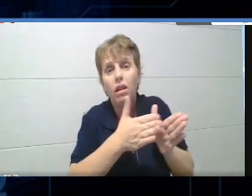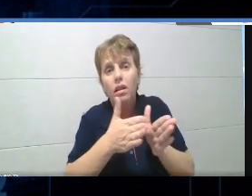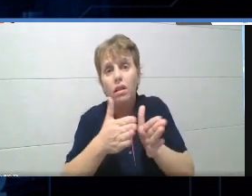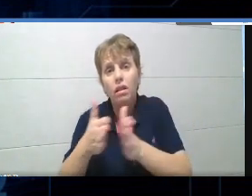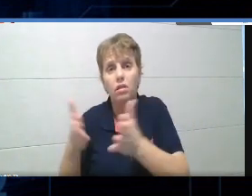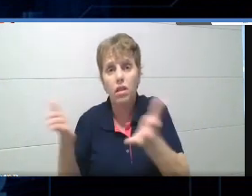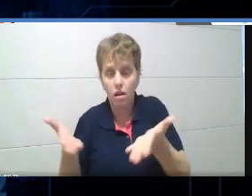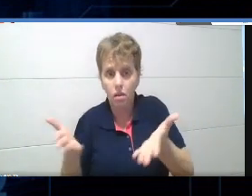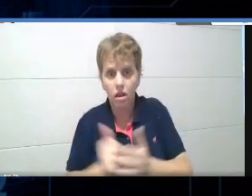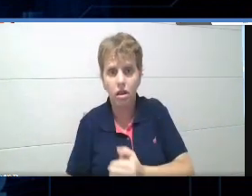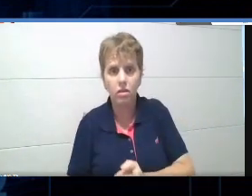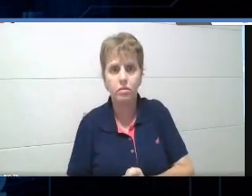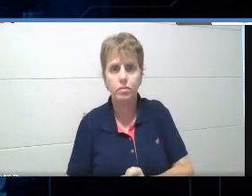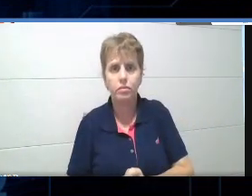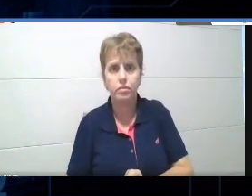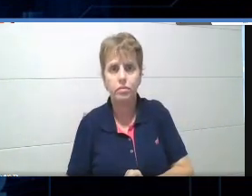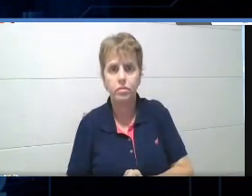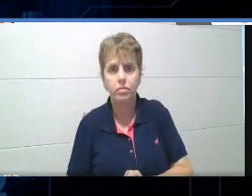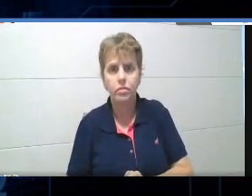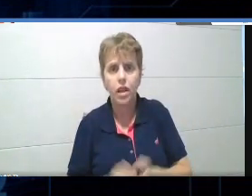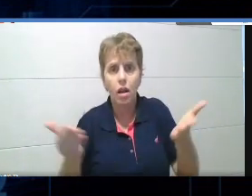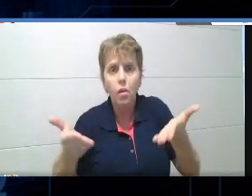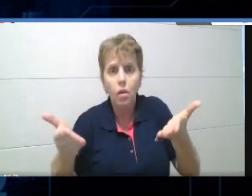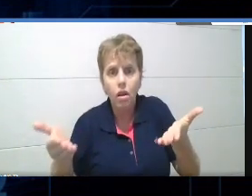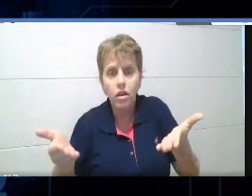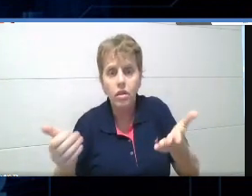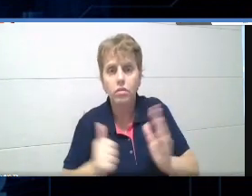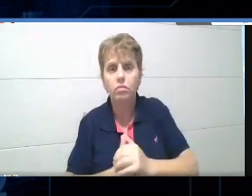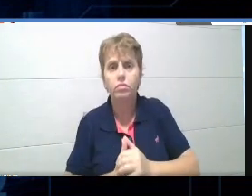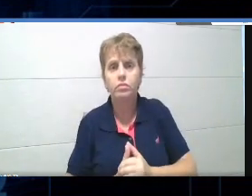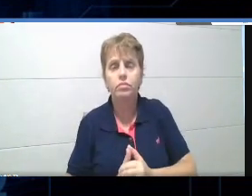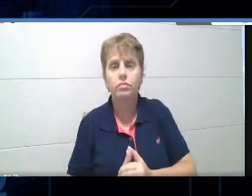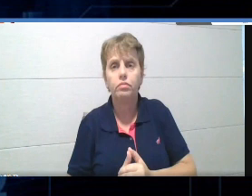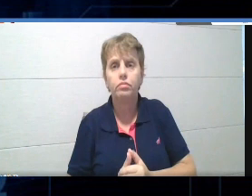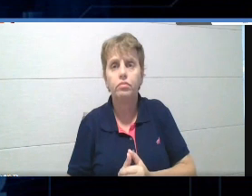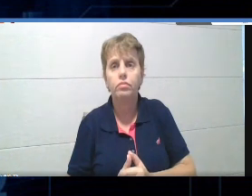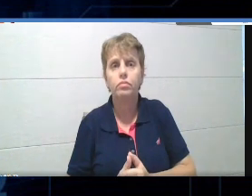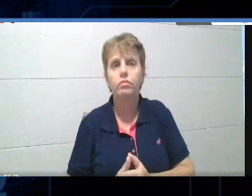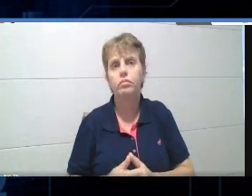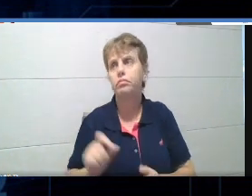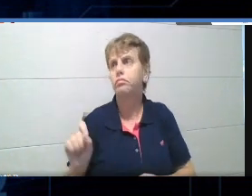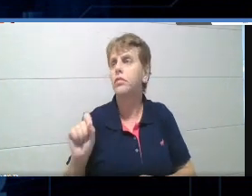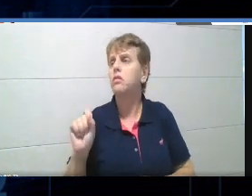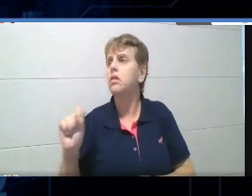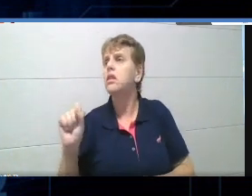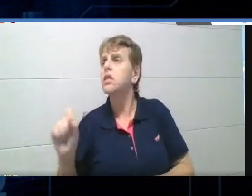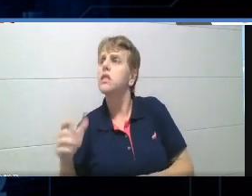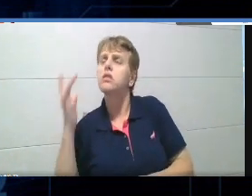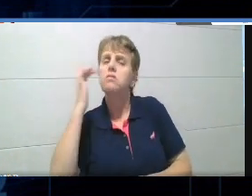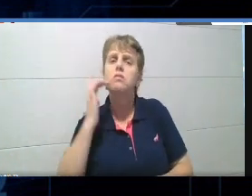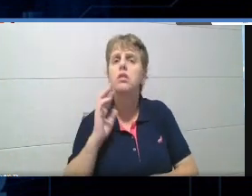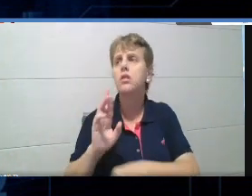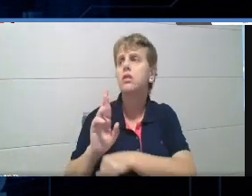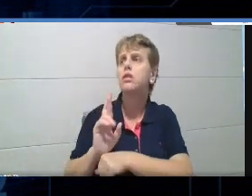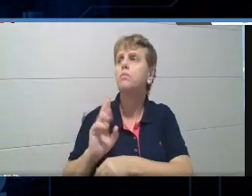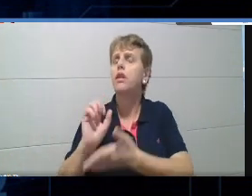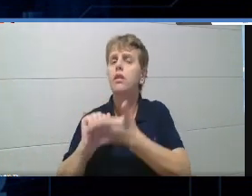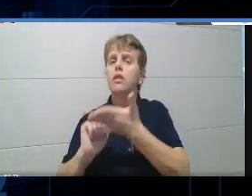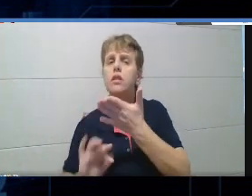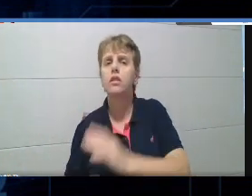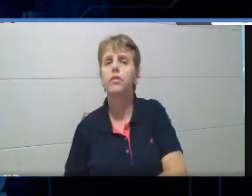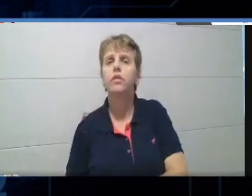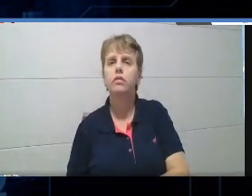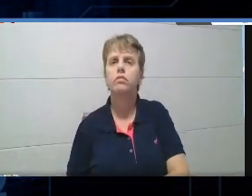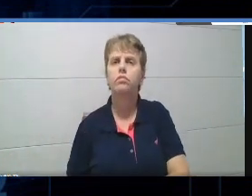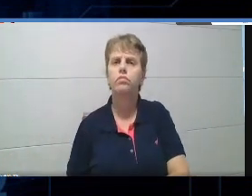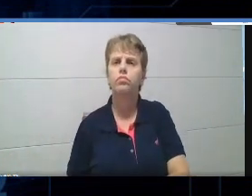que é isso, né, que o aluno vai precisar nesse momento? Qual é o resultado que você espera com essa atividade? e olha só que interessante, né, foi